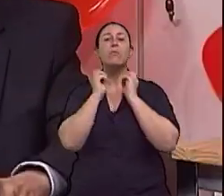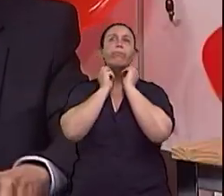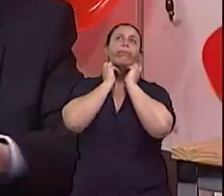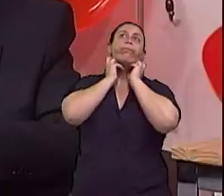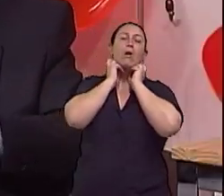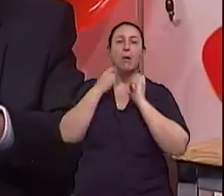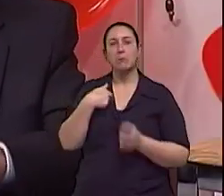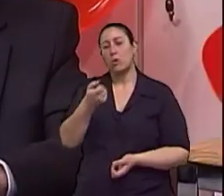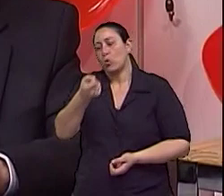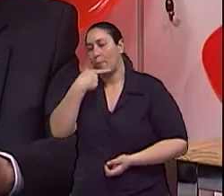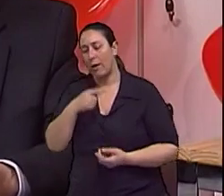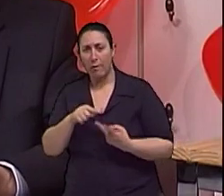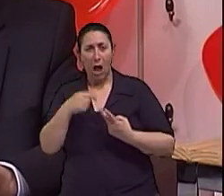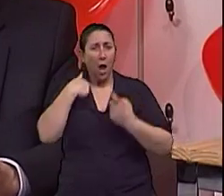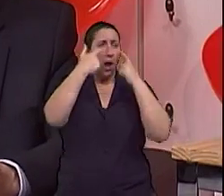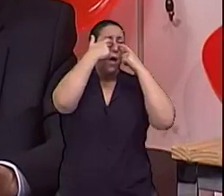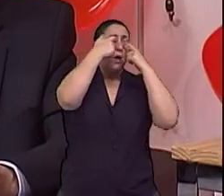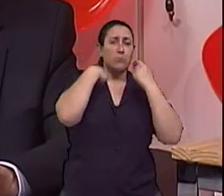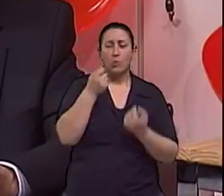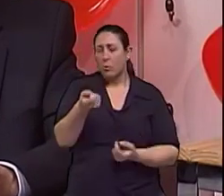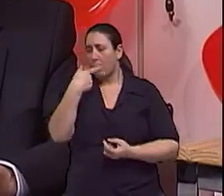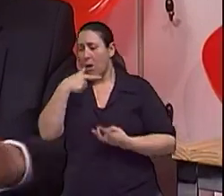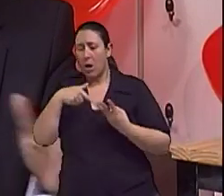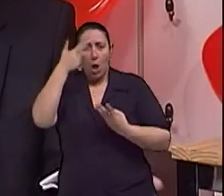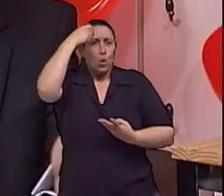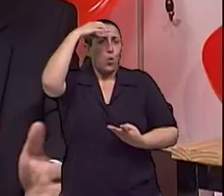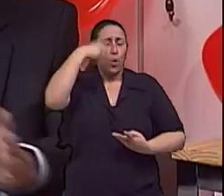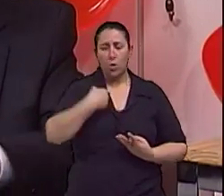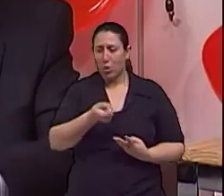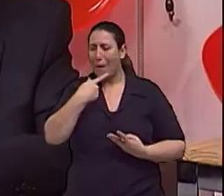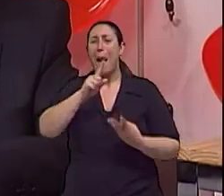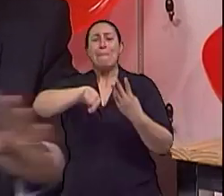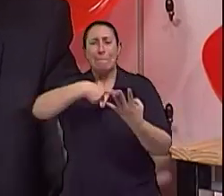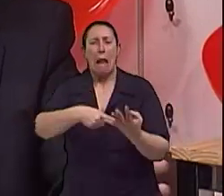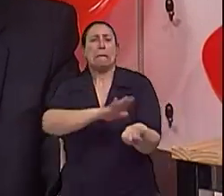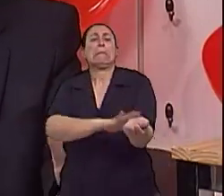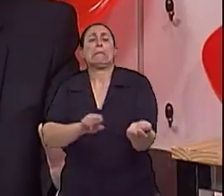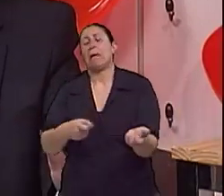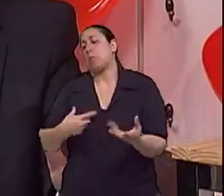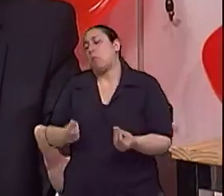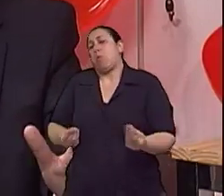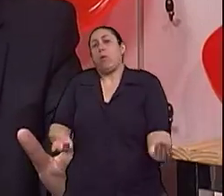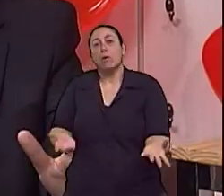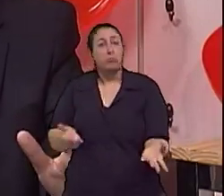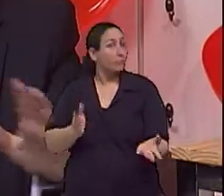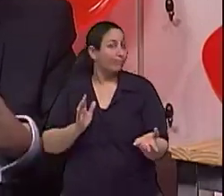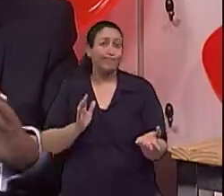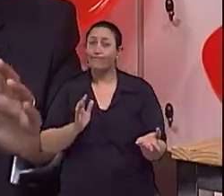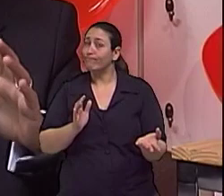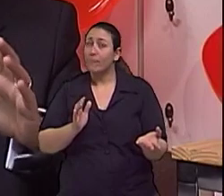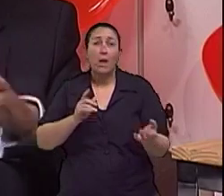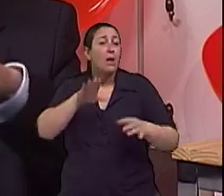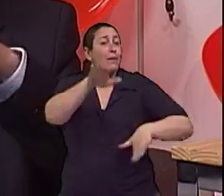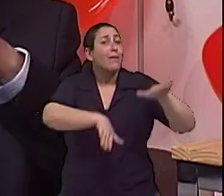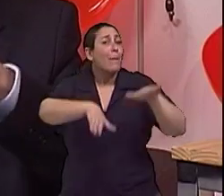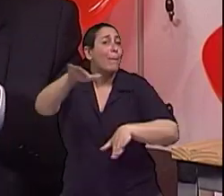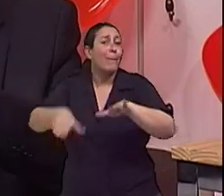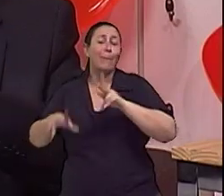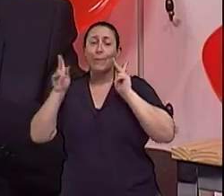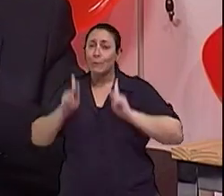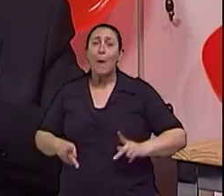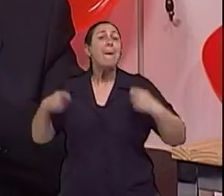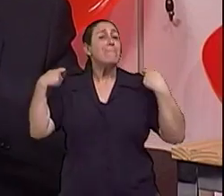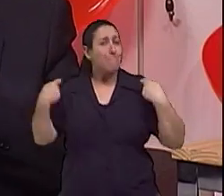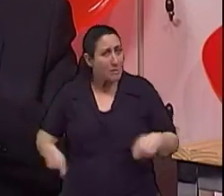amidalite, tu vai tomar, não, a dose é padrão para todas as pessoas, ou adulto, ou criança, a dose é padrão, né. A hipertensão não, a hipertensão,